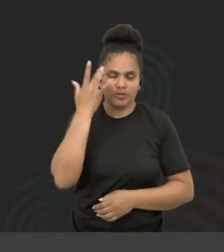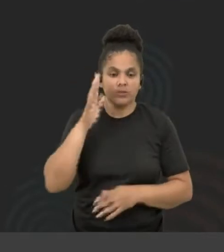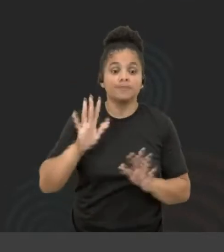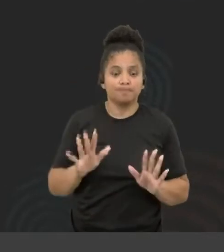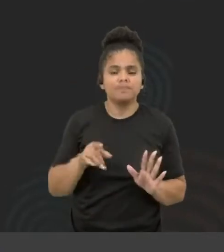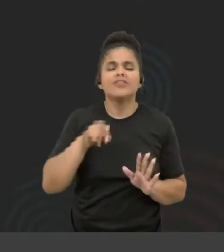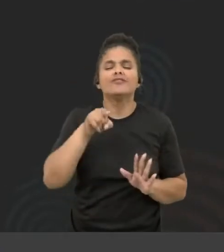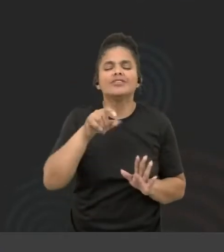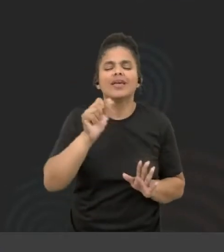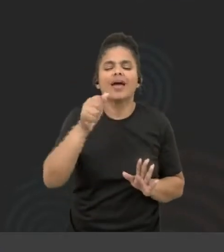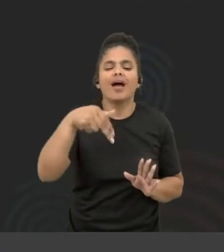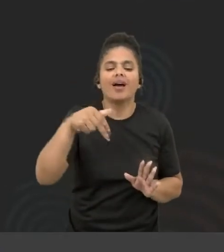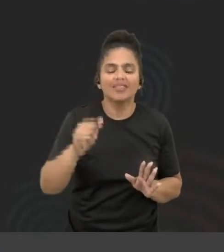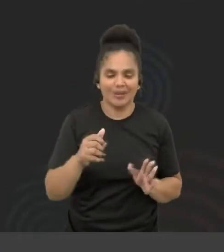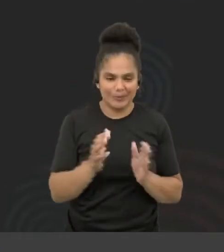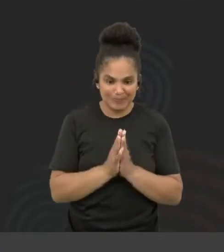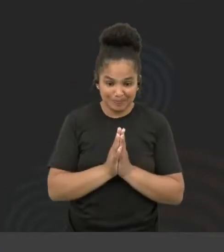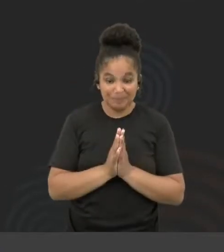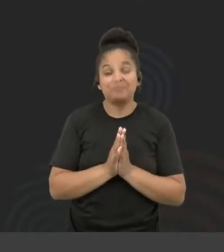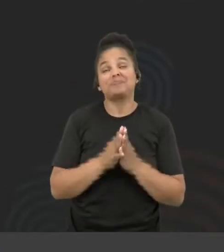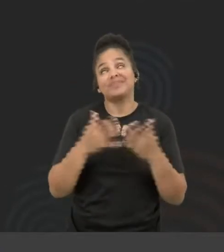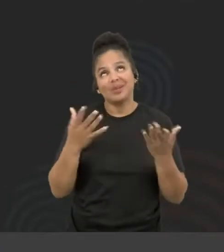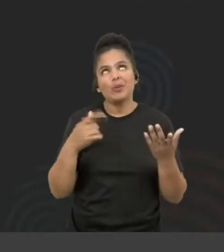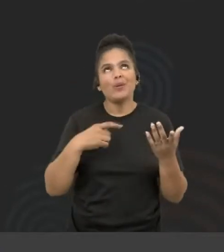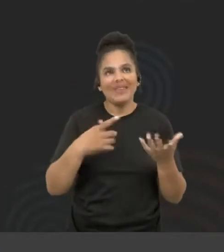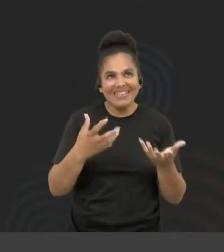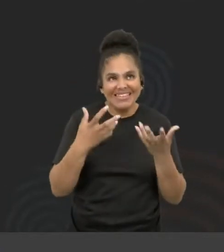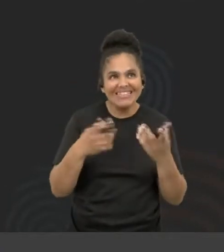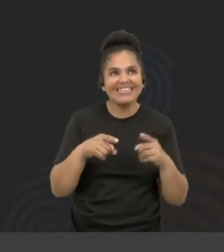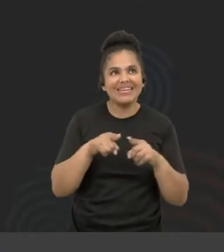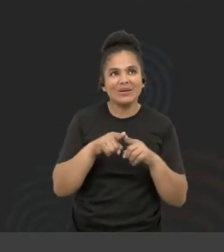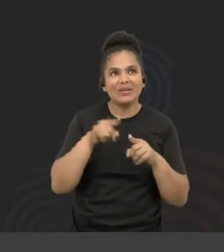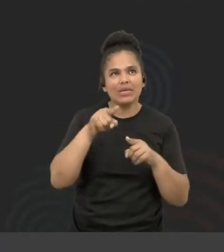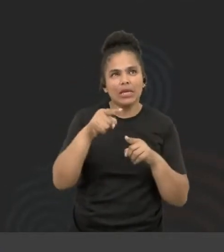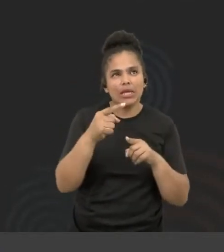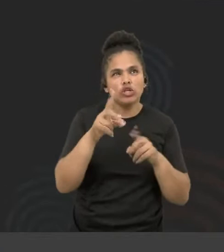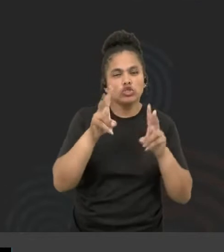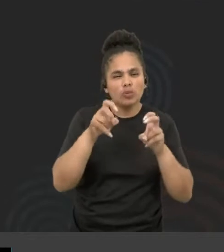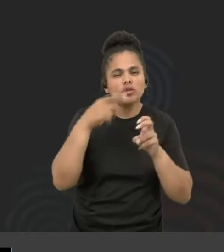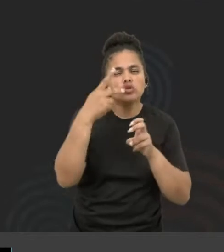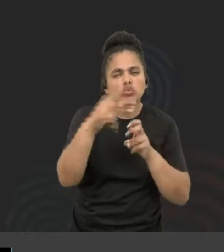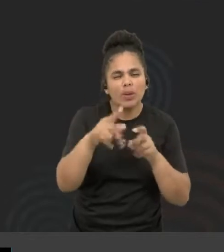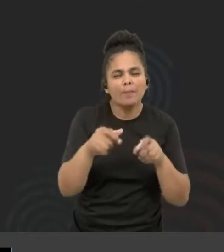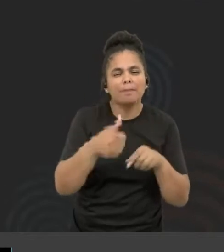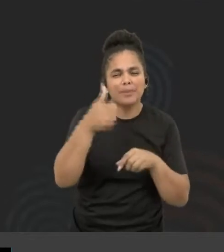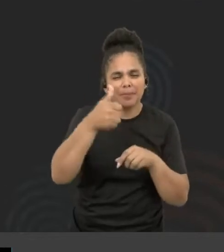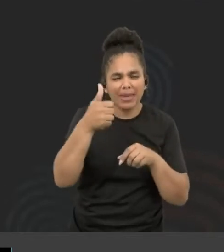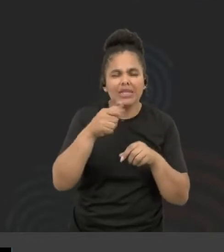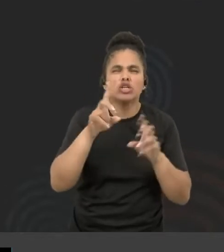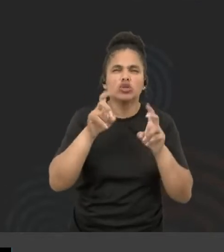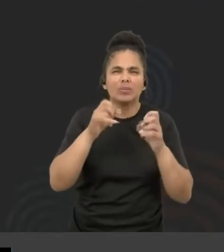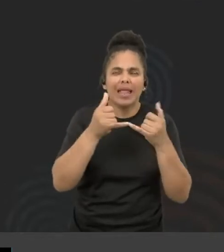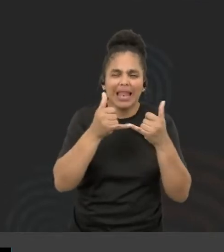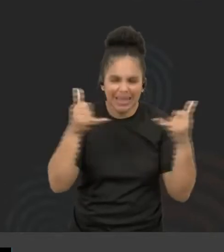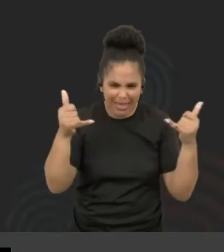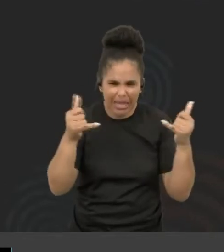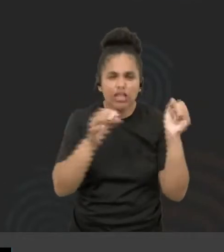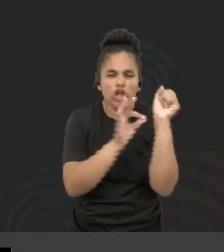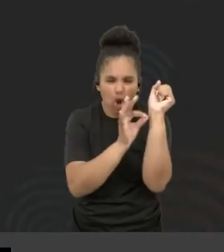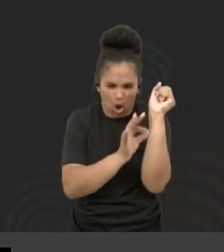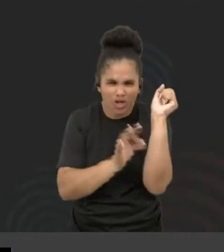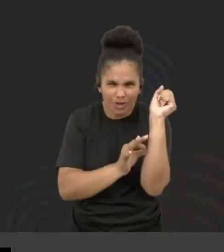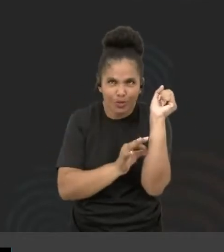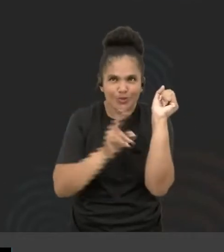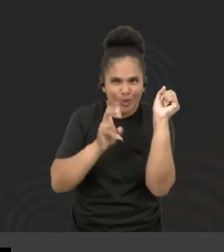você, Ana? Eu queria traçar um paralelo com a tua primeira fala sobre linha de código, a linha de código que está escrevendo o futuro,